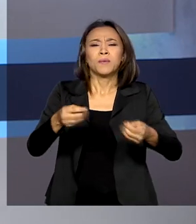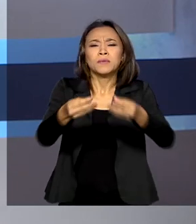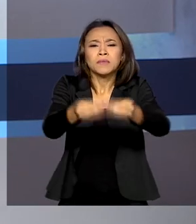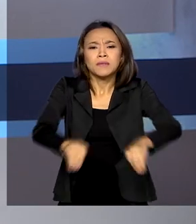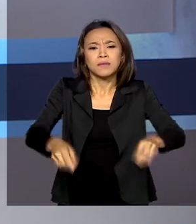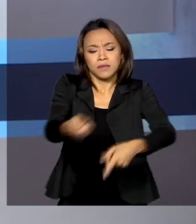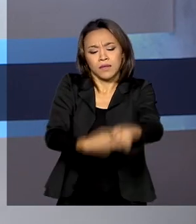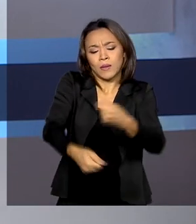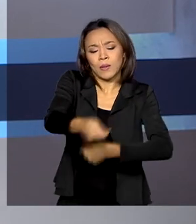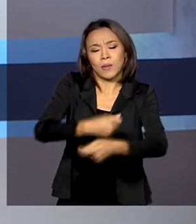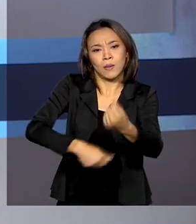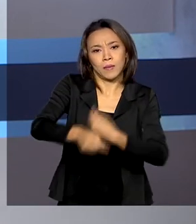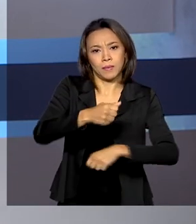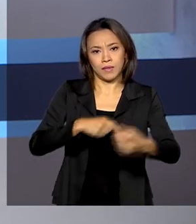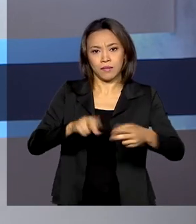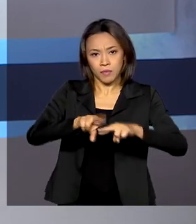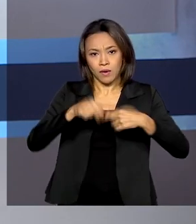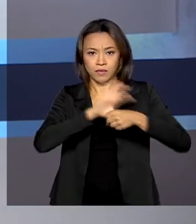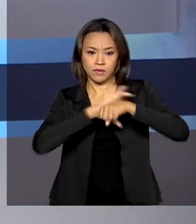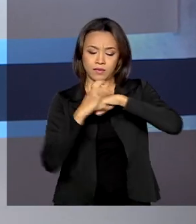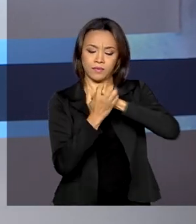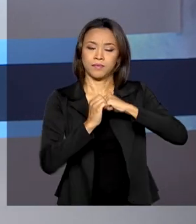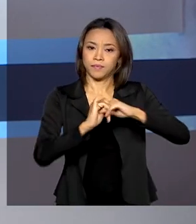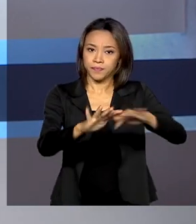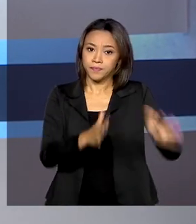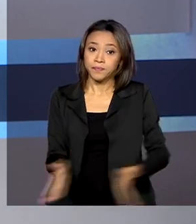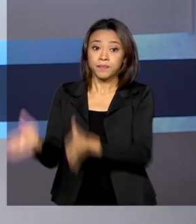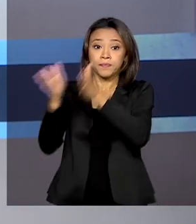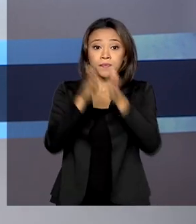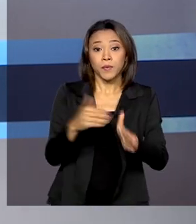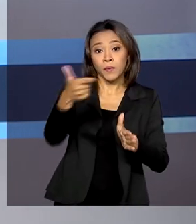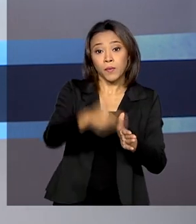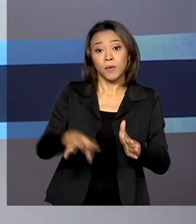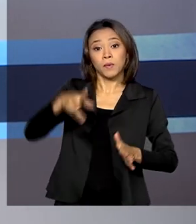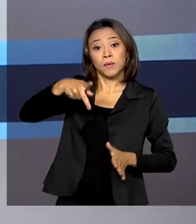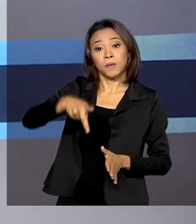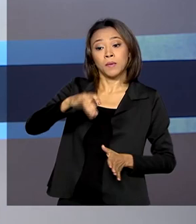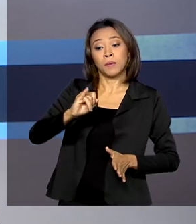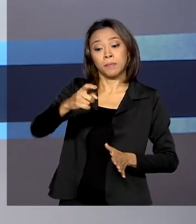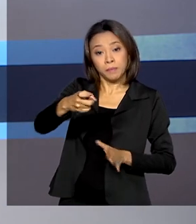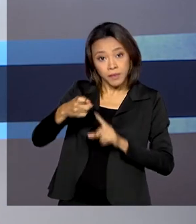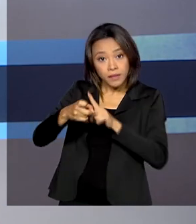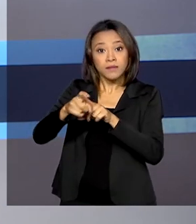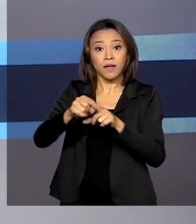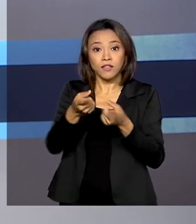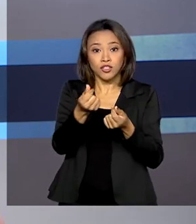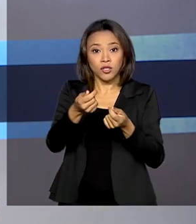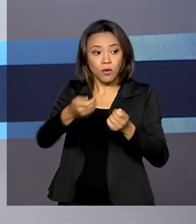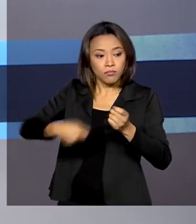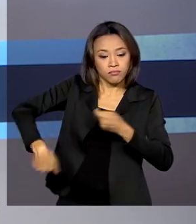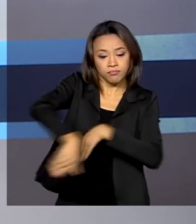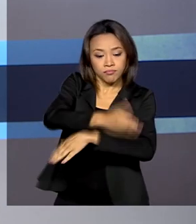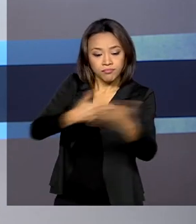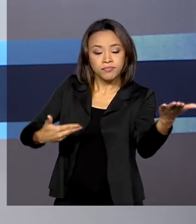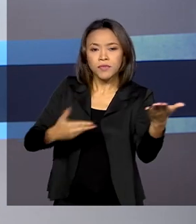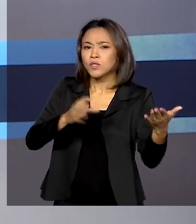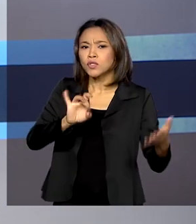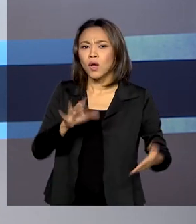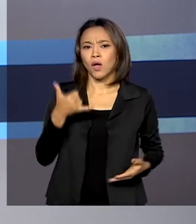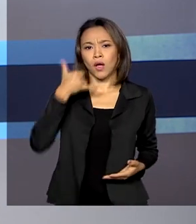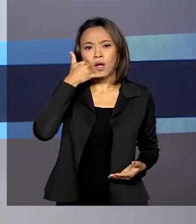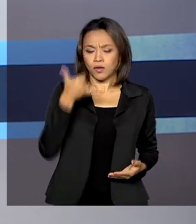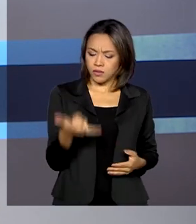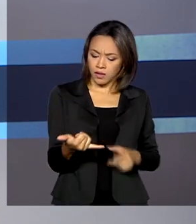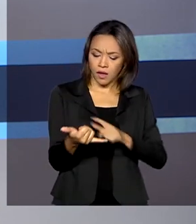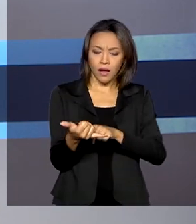O novo sistema de pagamentos, o PIX, vai trazer vantagens como transferências instantâneas usando apenas um celular com